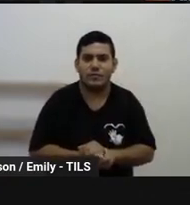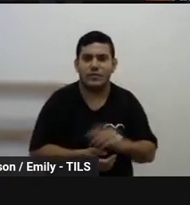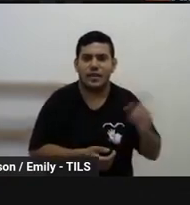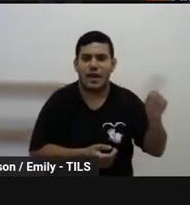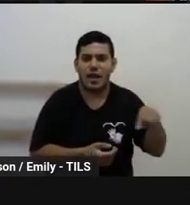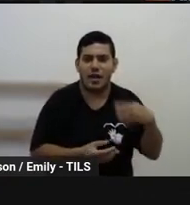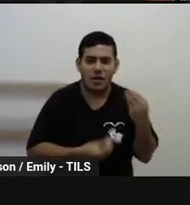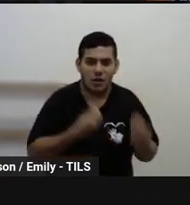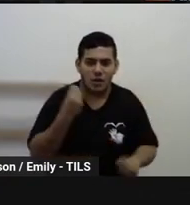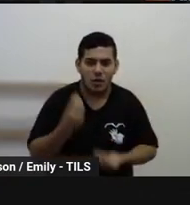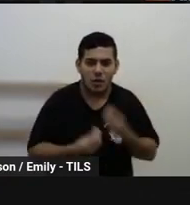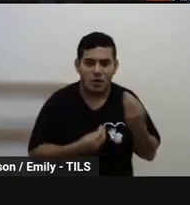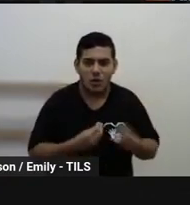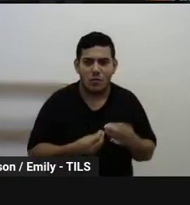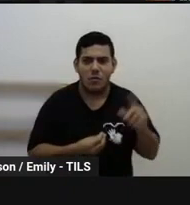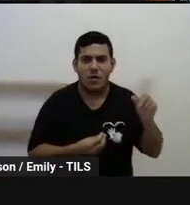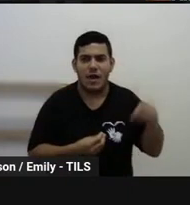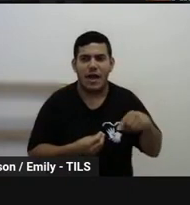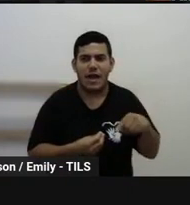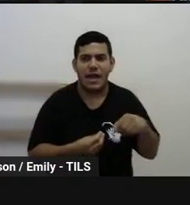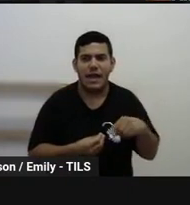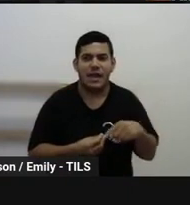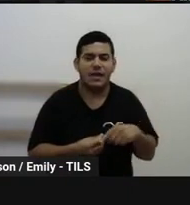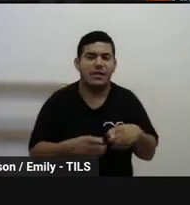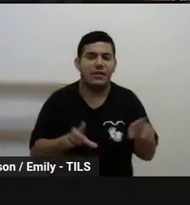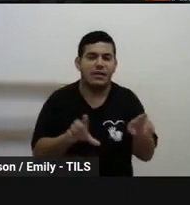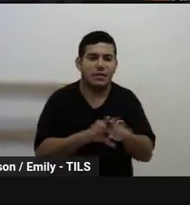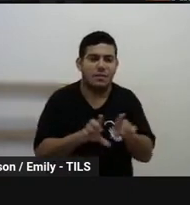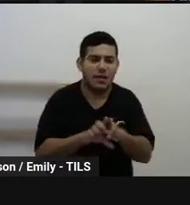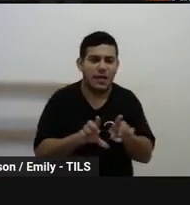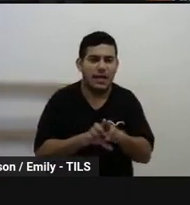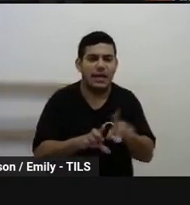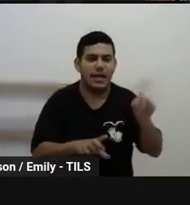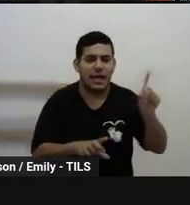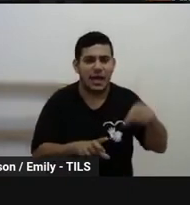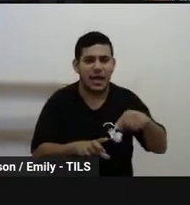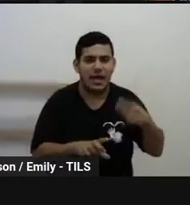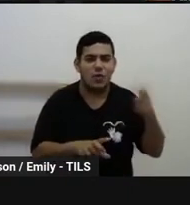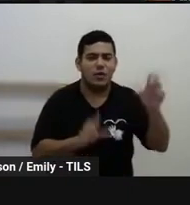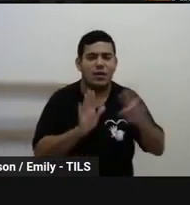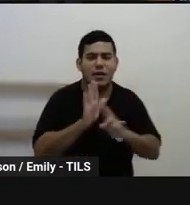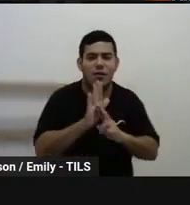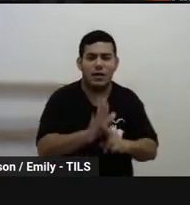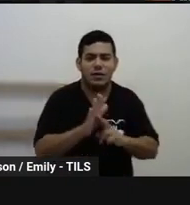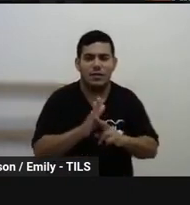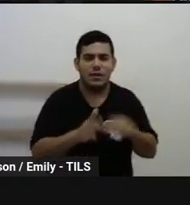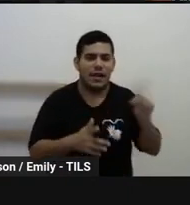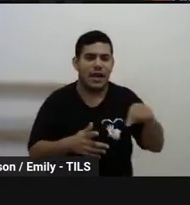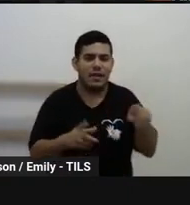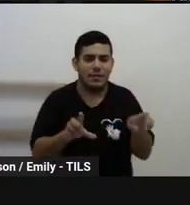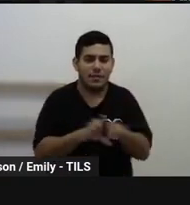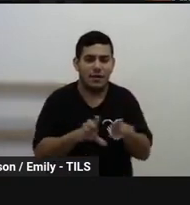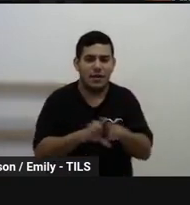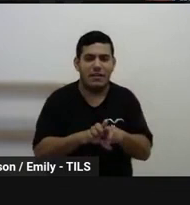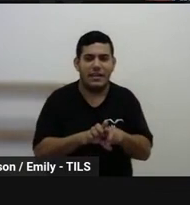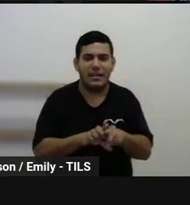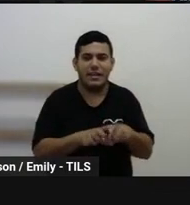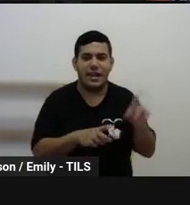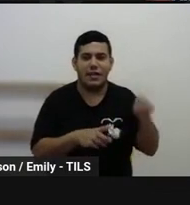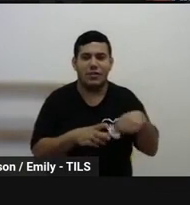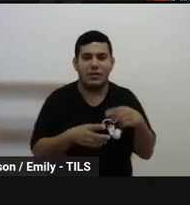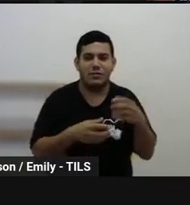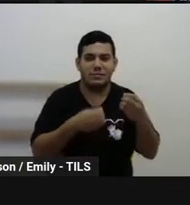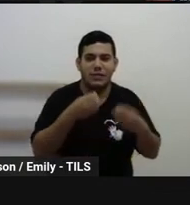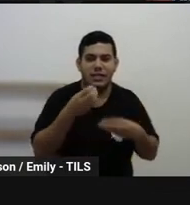ampliação dessa comissão local, com pessoas que, de outras representações, de outros espaços, que tenham